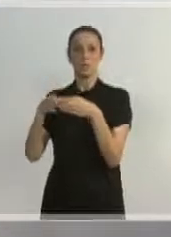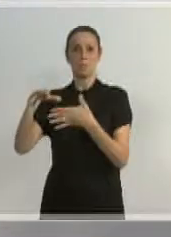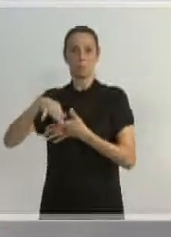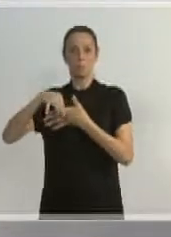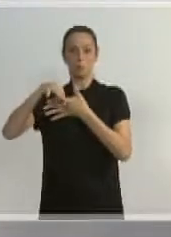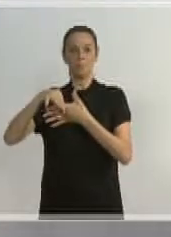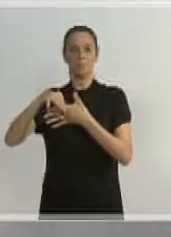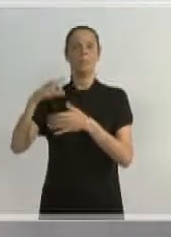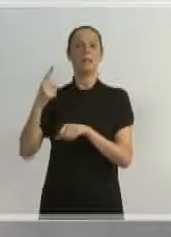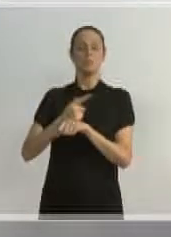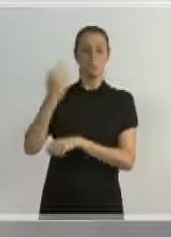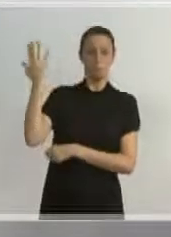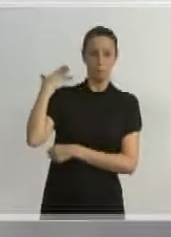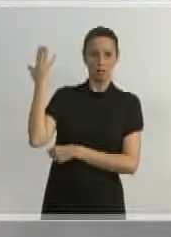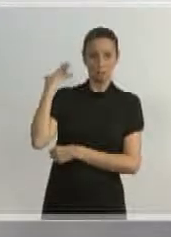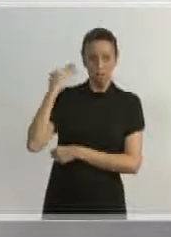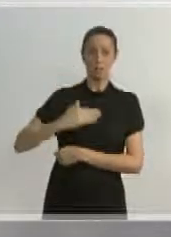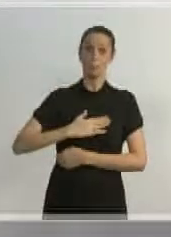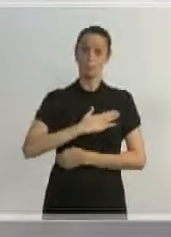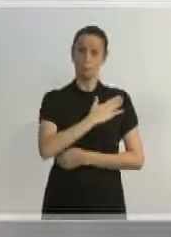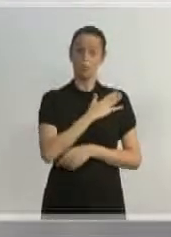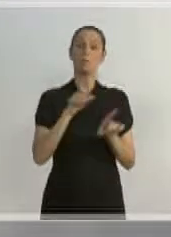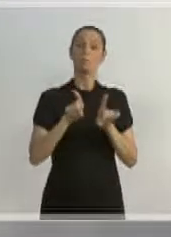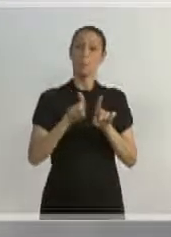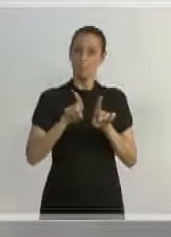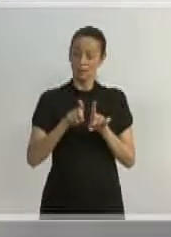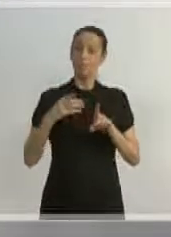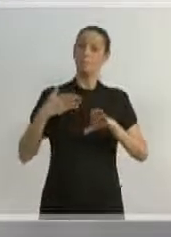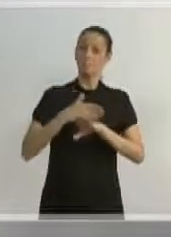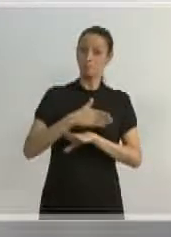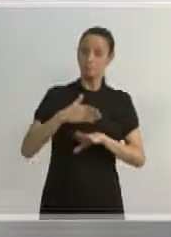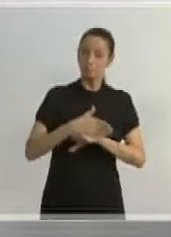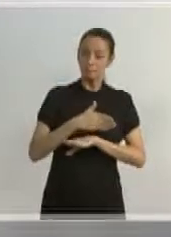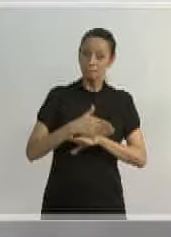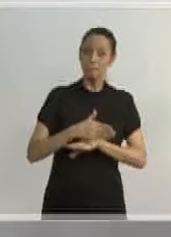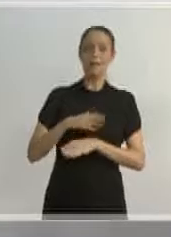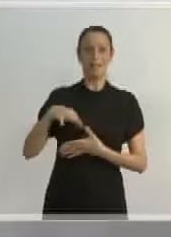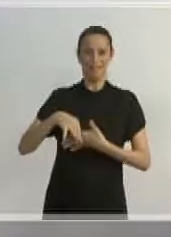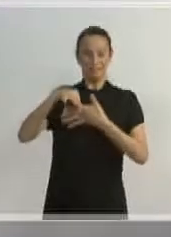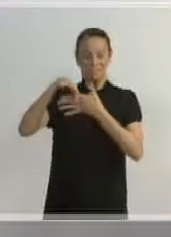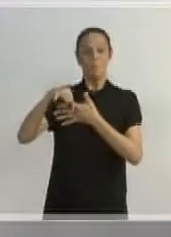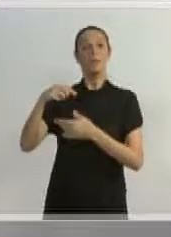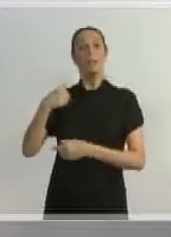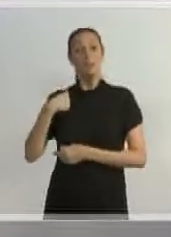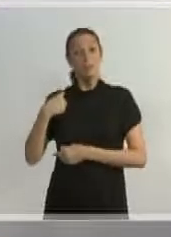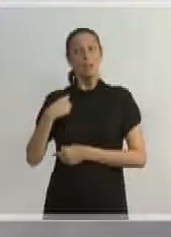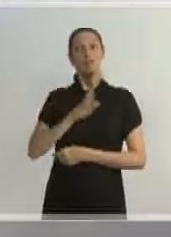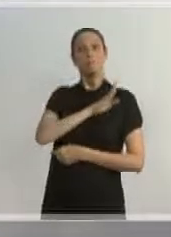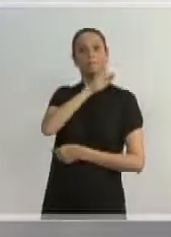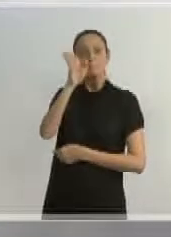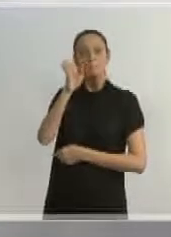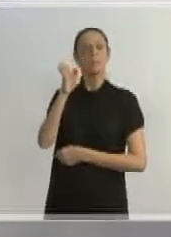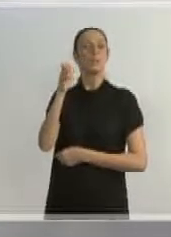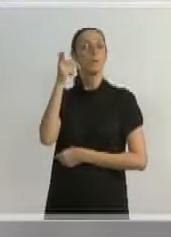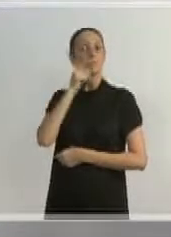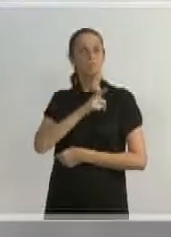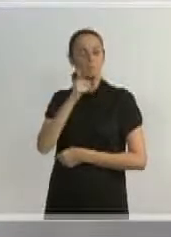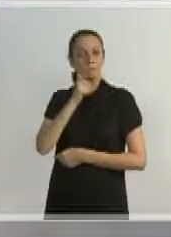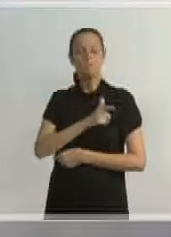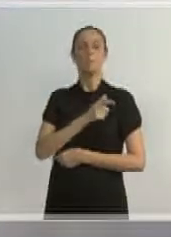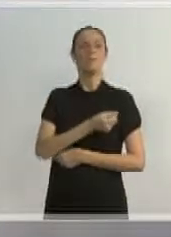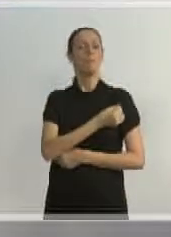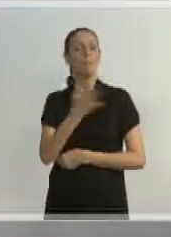passada, o prefeito da nossa cidade foi selecionado, Napoleão Bernatis, e eu tive a possibilidade de conhecer inúmeras pessoas, algumas com